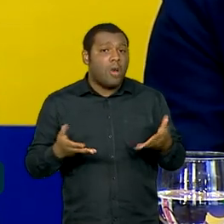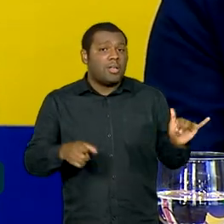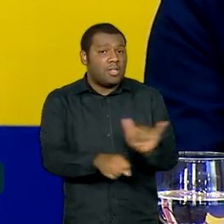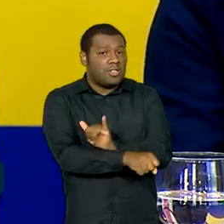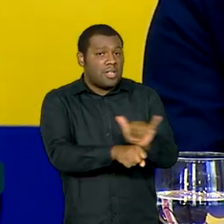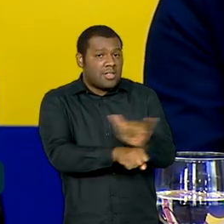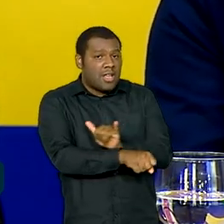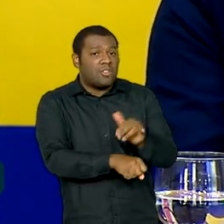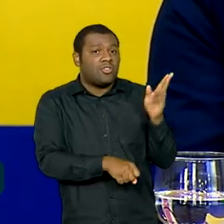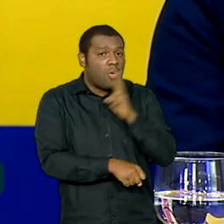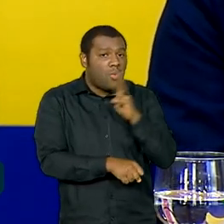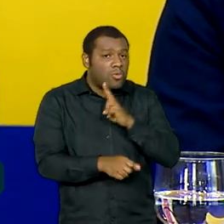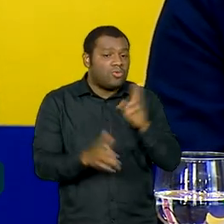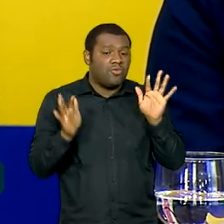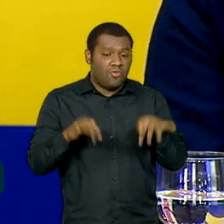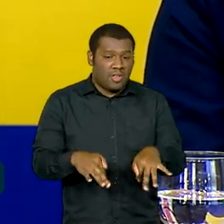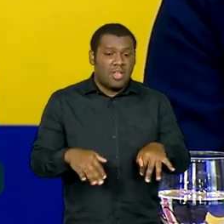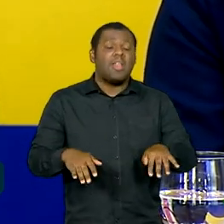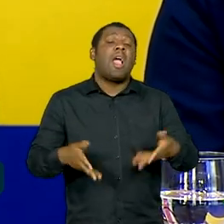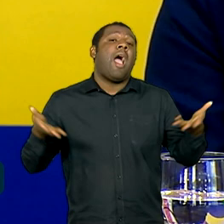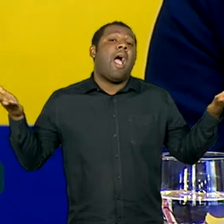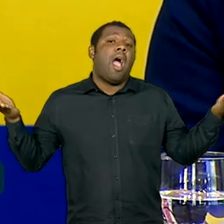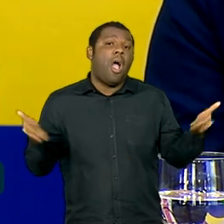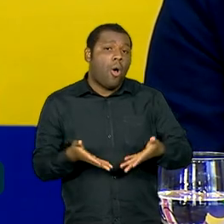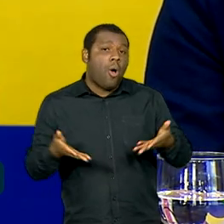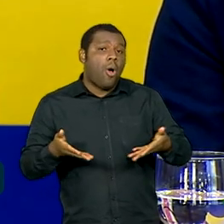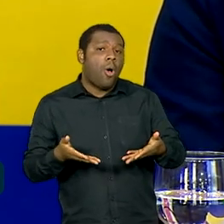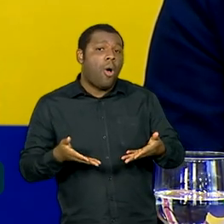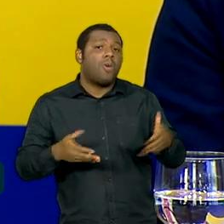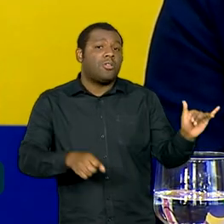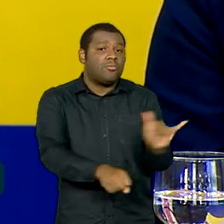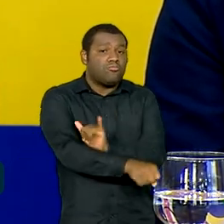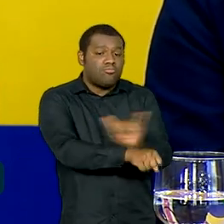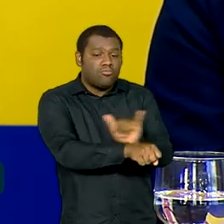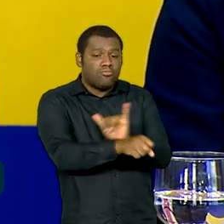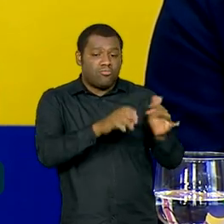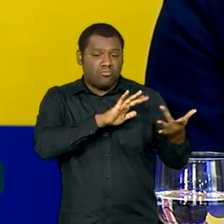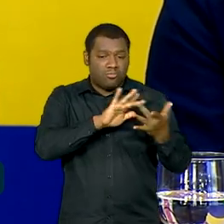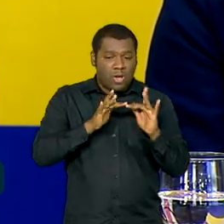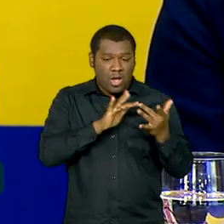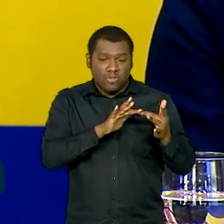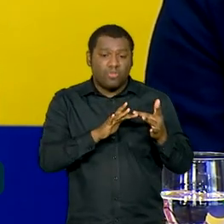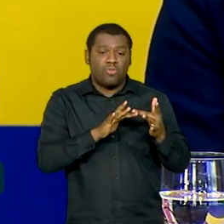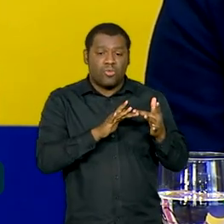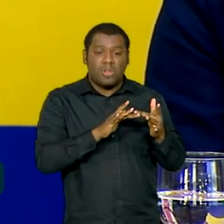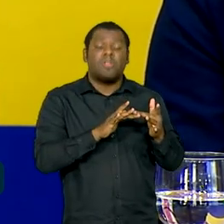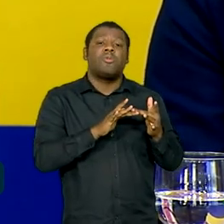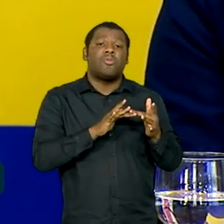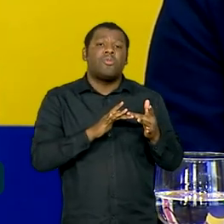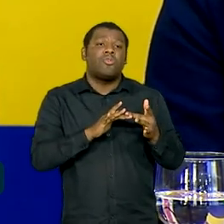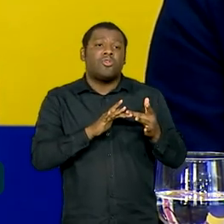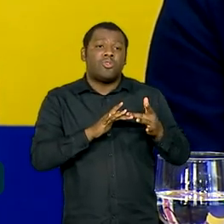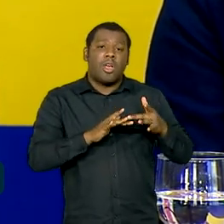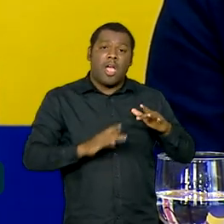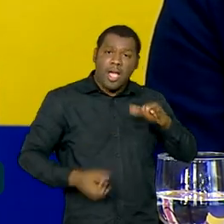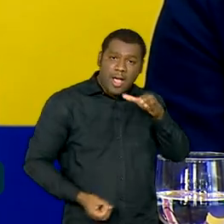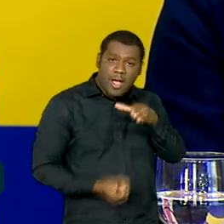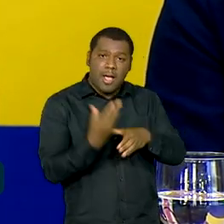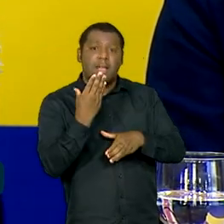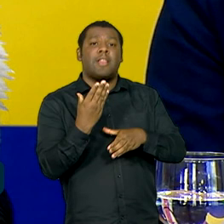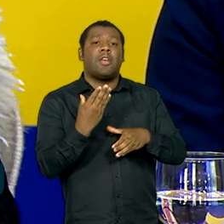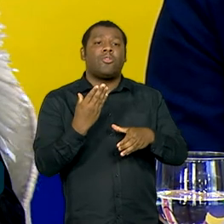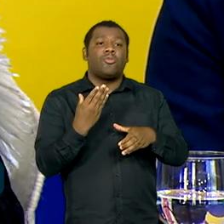e passamos ao estado de ações permanente a partir da instalação da Casa de